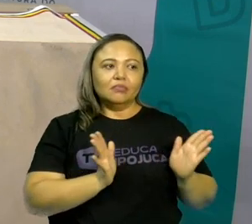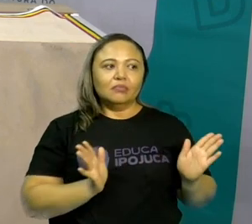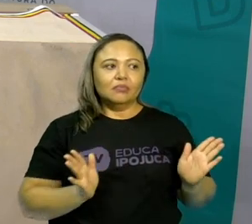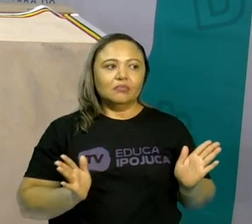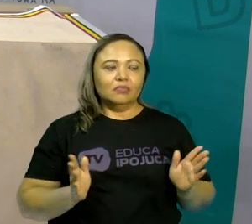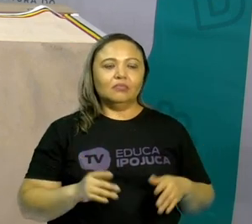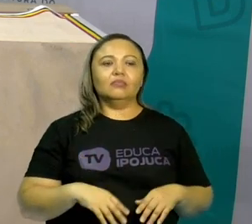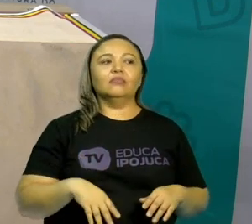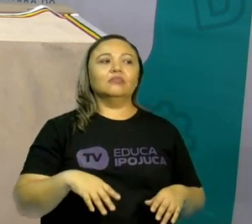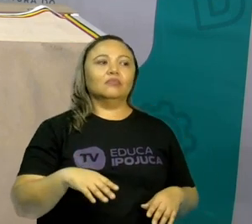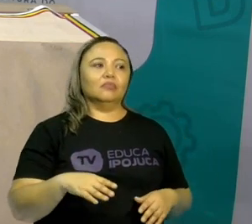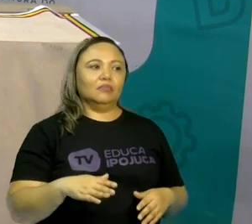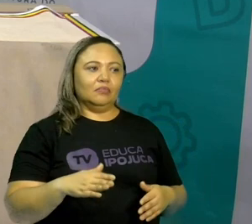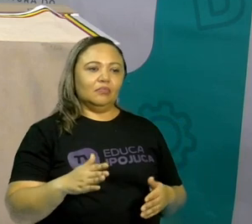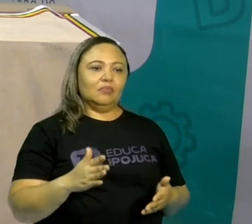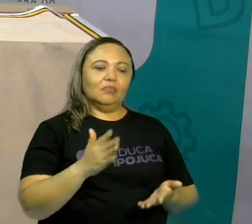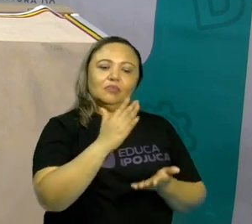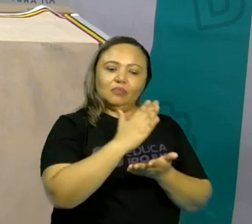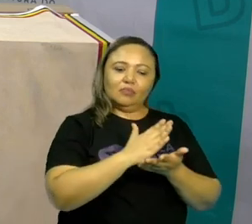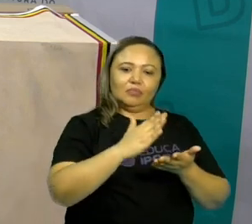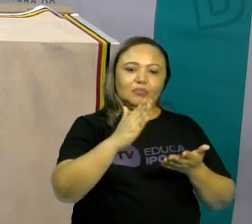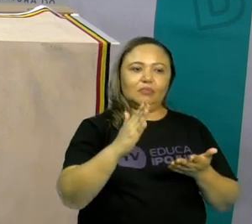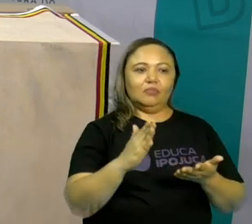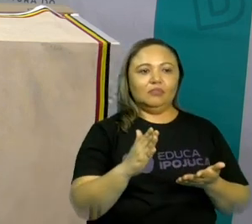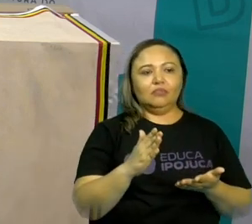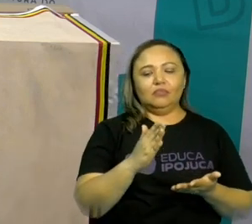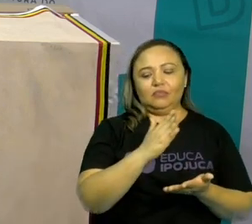Vamos lá para a nossa historinha?